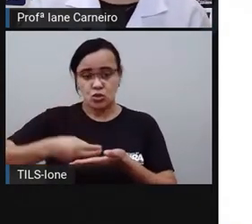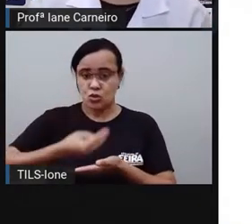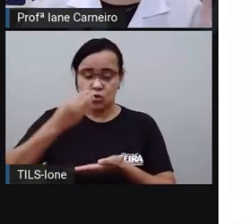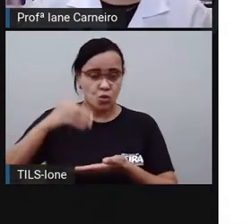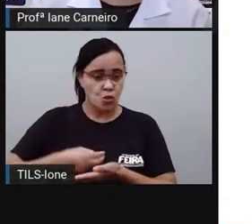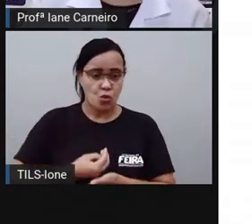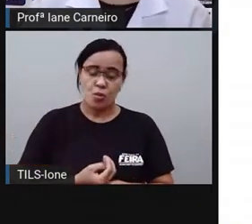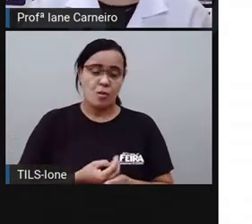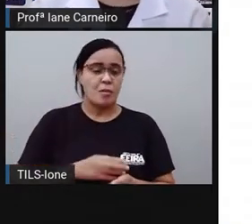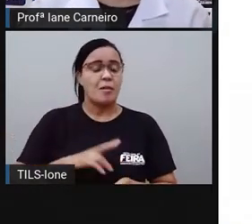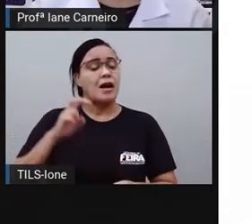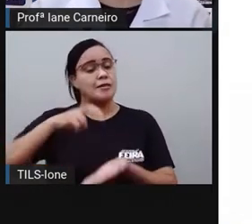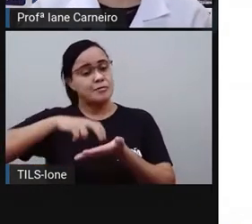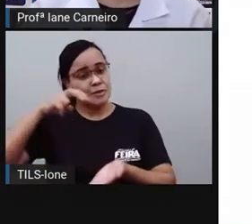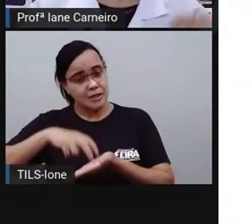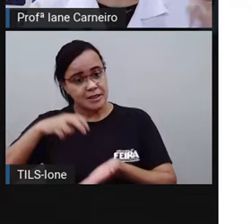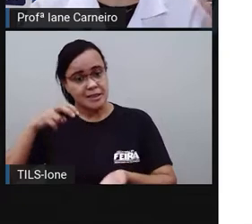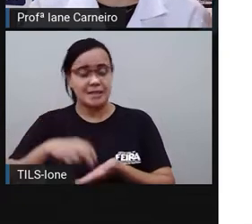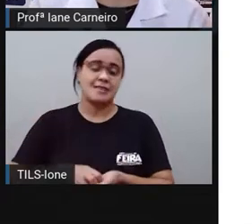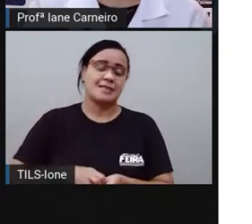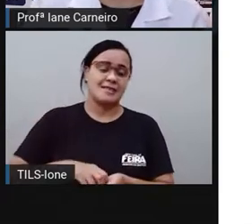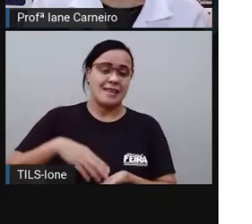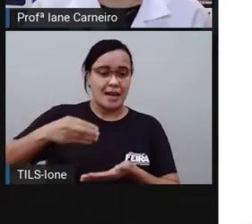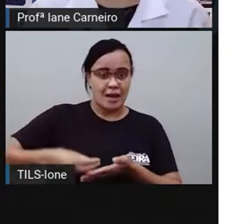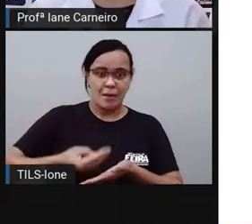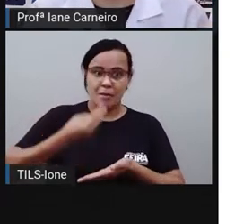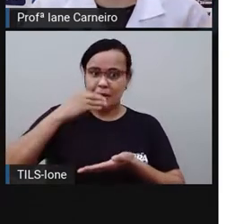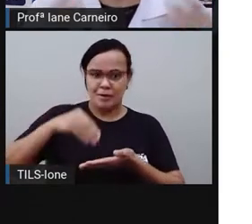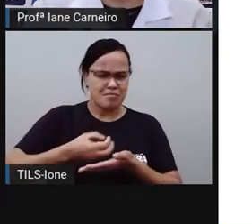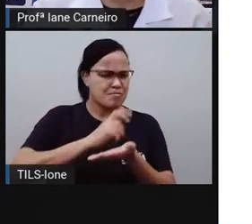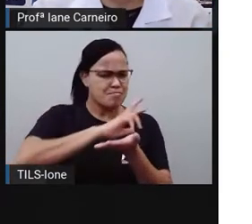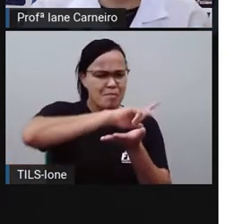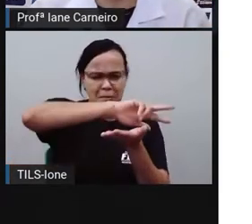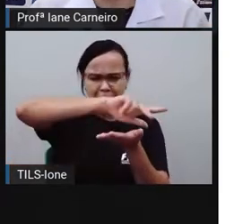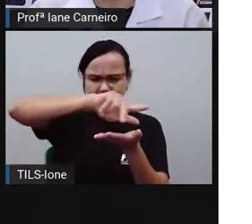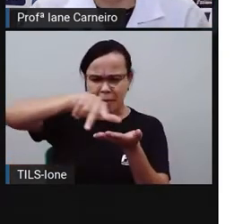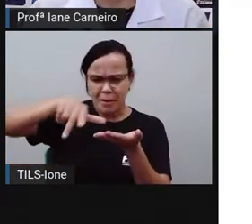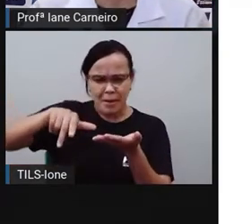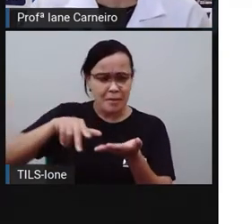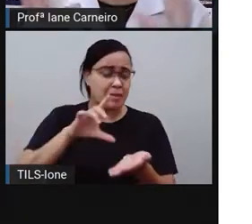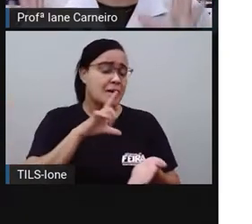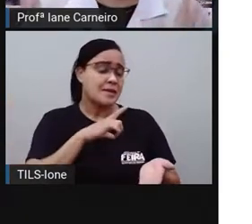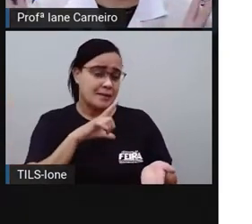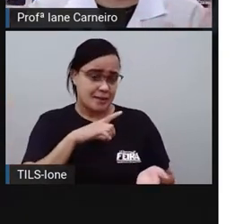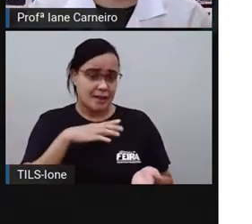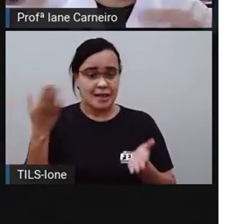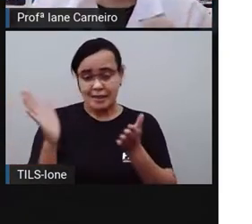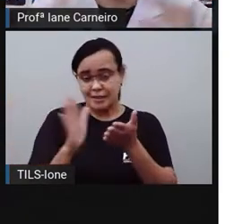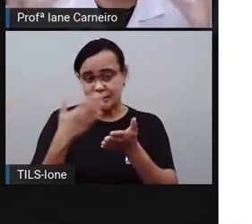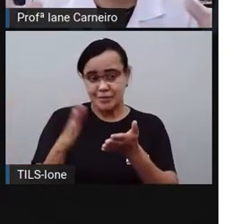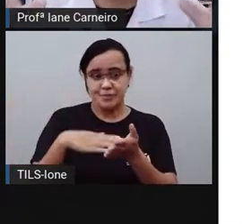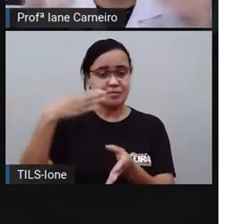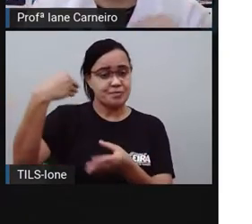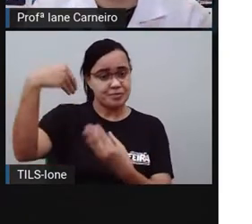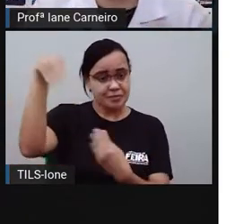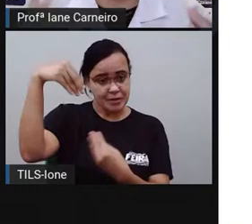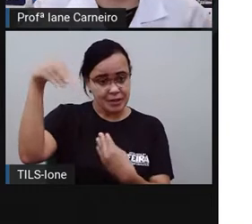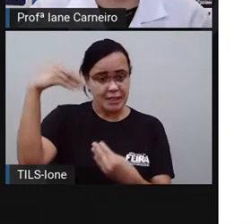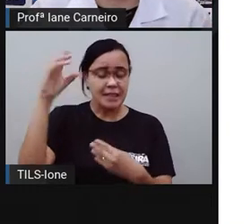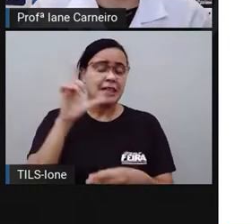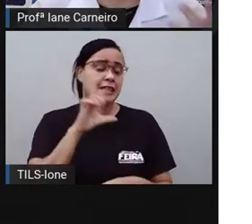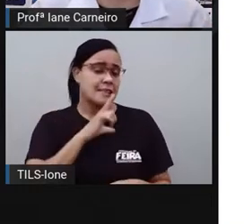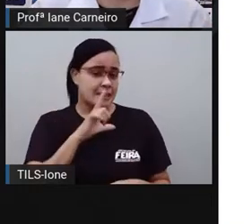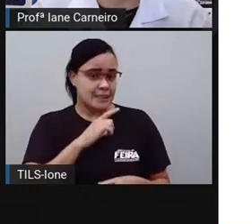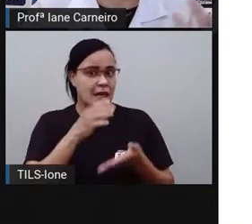Então, tem vários tipos de receita. E aí, nesses livros, né? Nessas revistas aí de culinária, sempre tem uma seção, quando são as